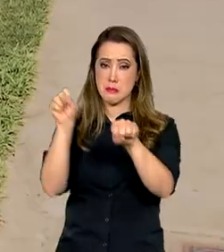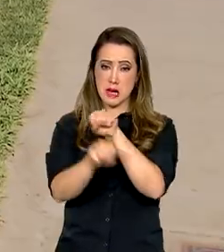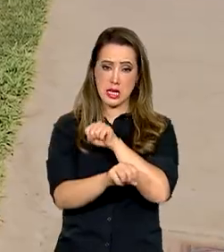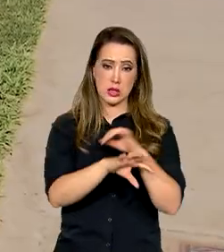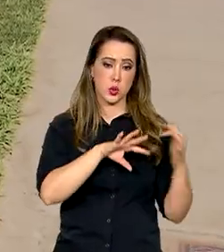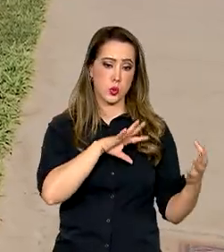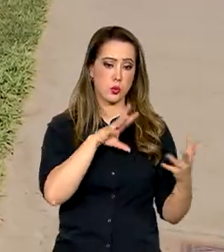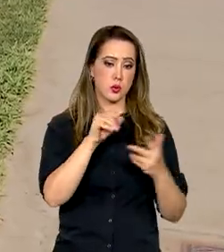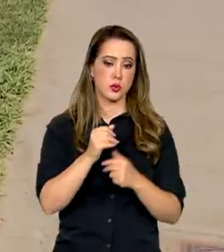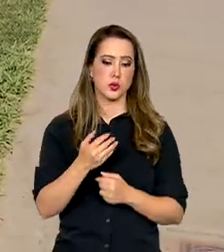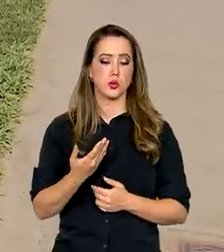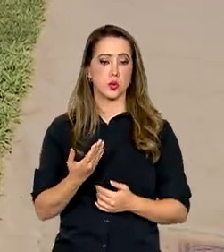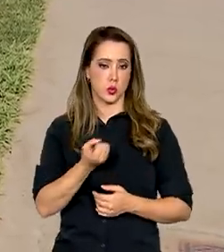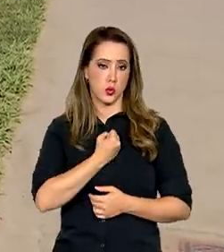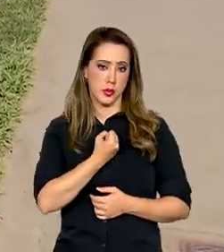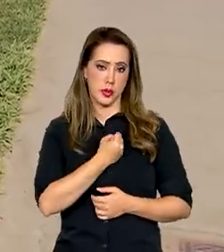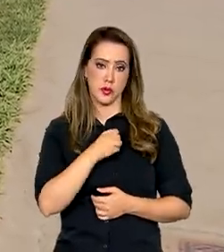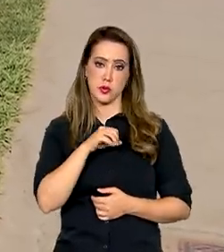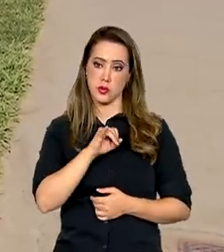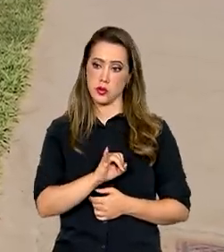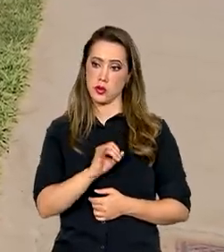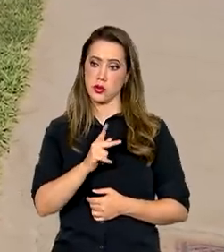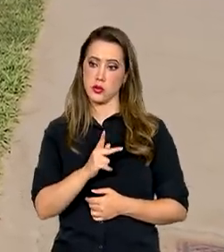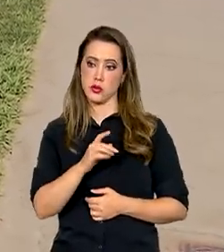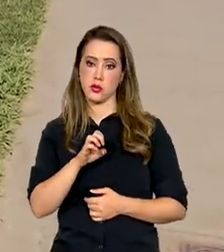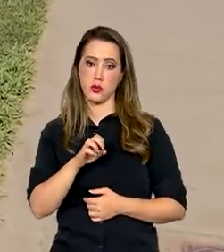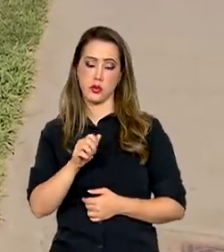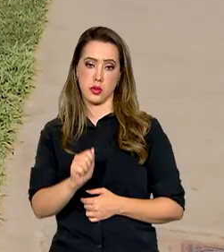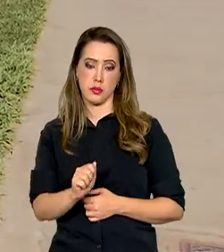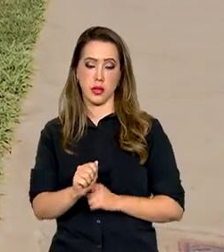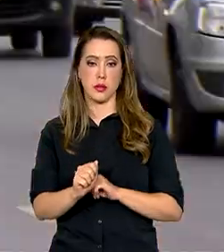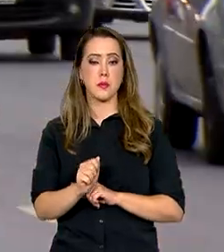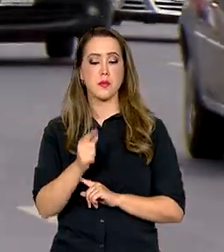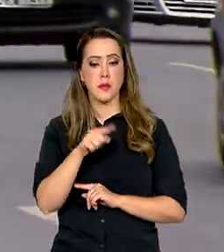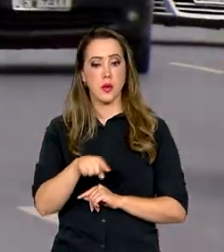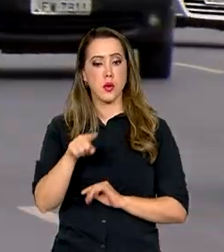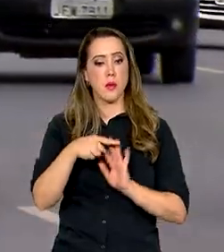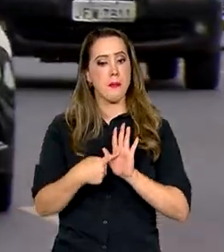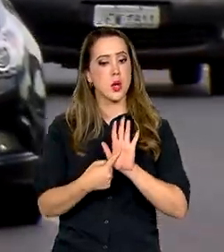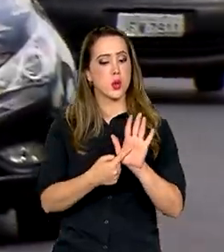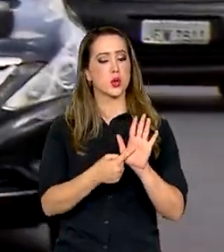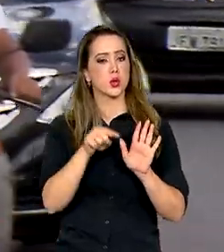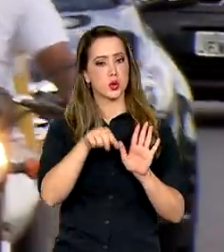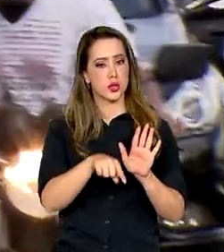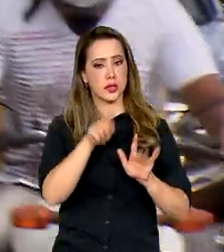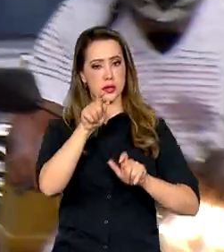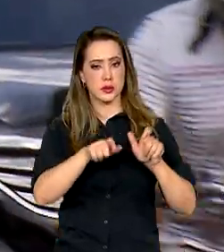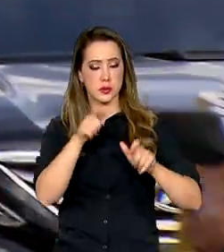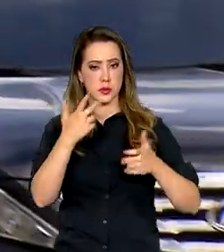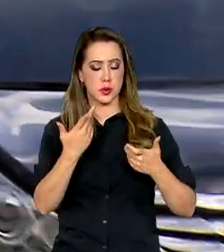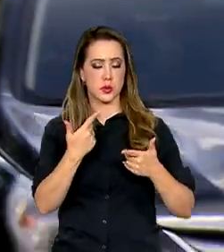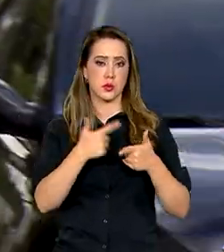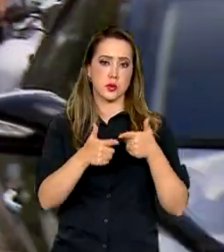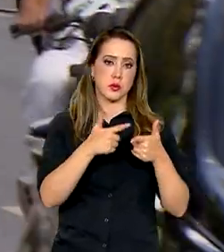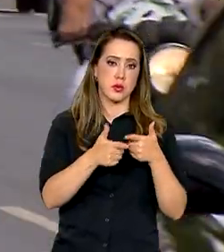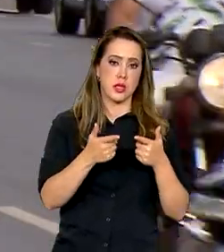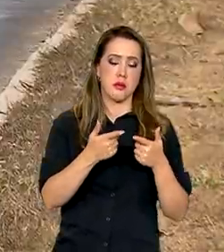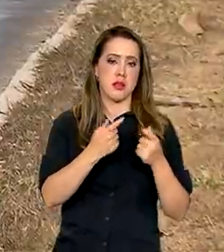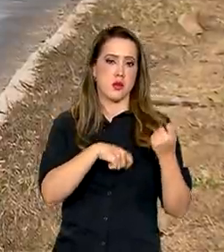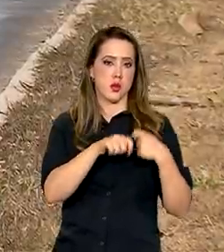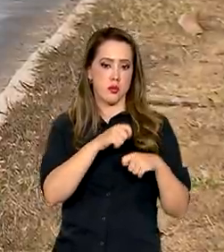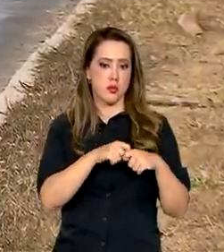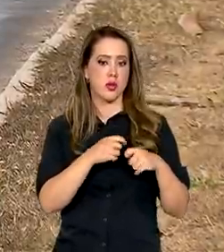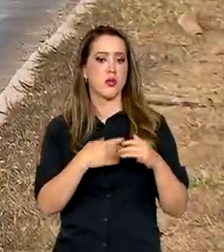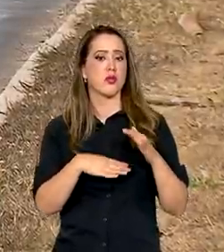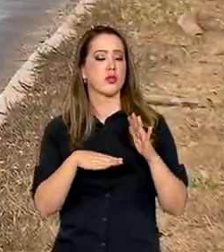no mundo. Dados do IPEA, do Instituto de Pesquisa Econômica Aplicada, mostram que os prejuízos econômicos chegam